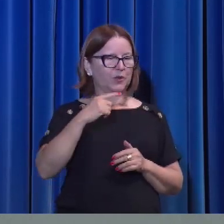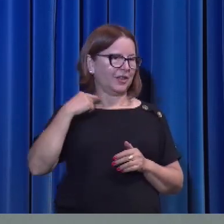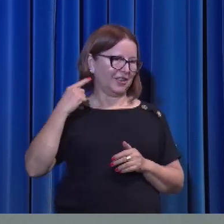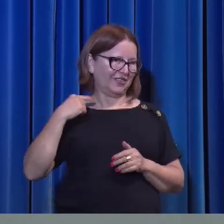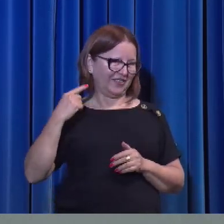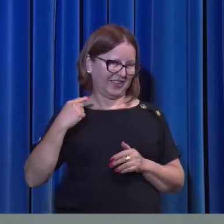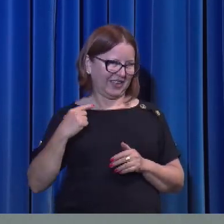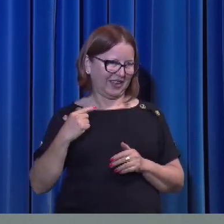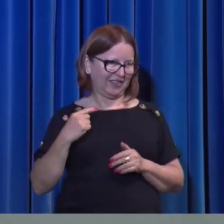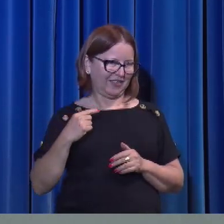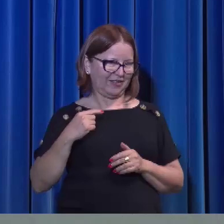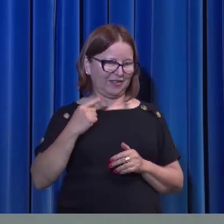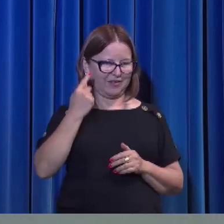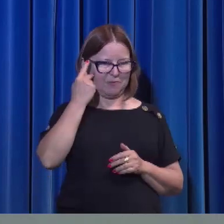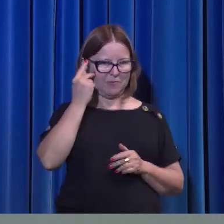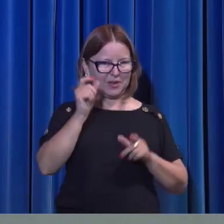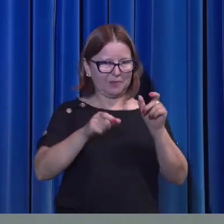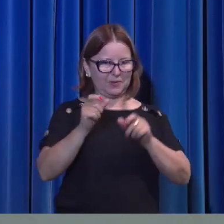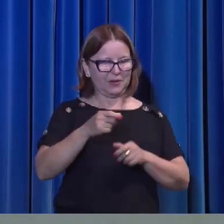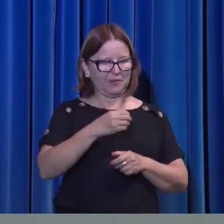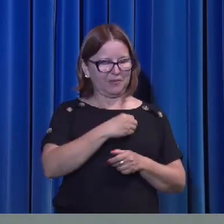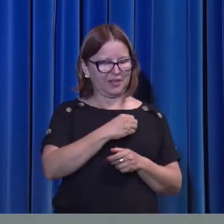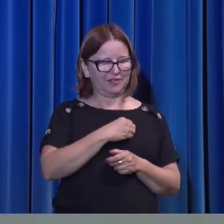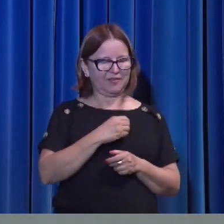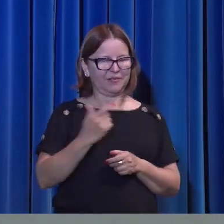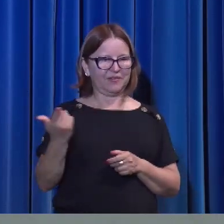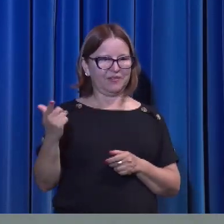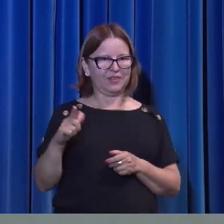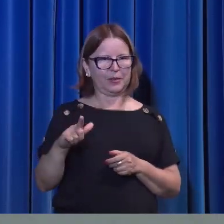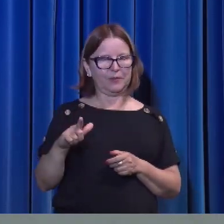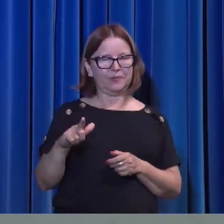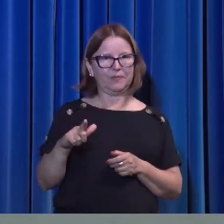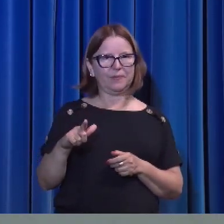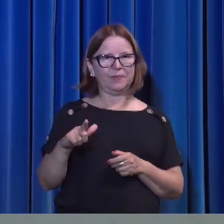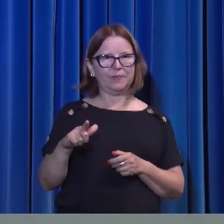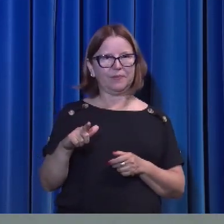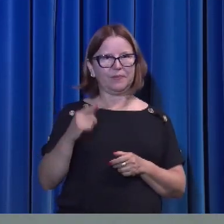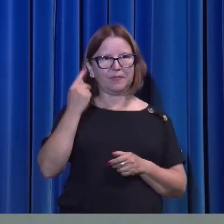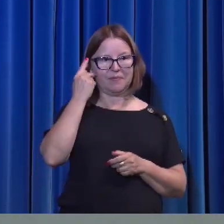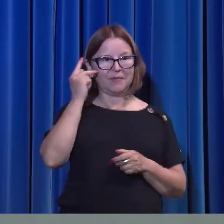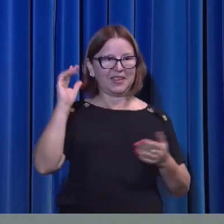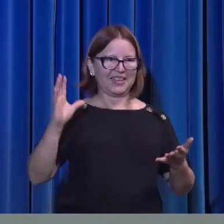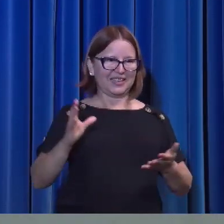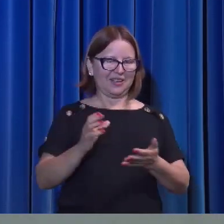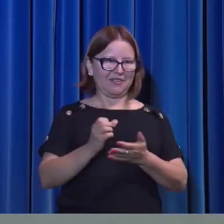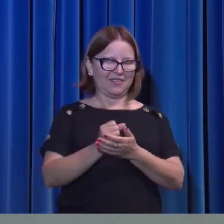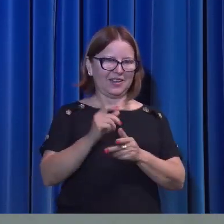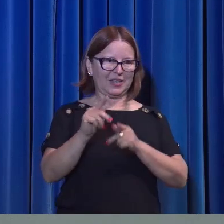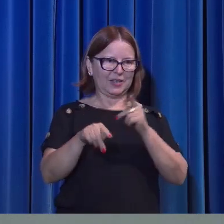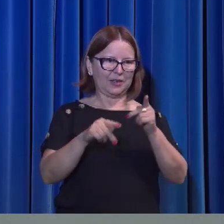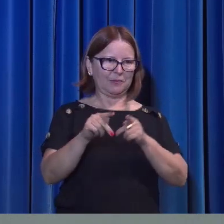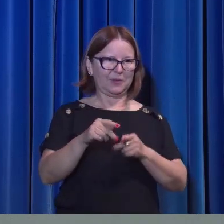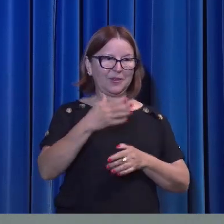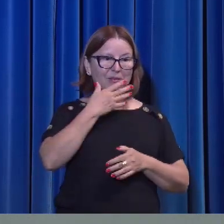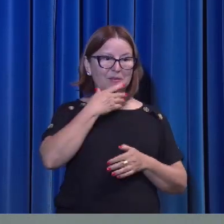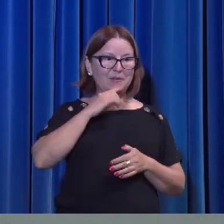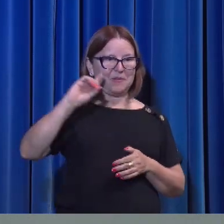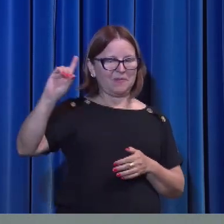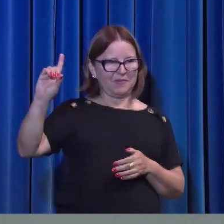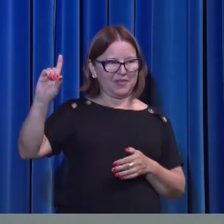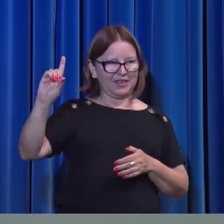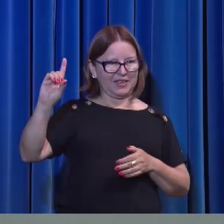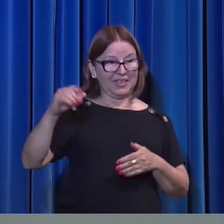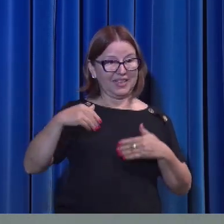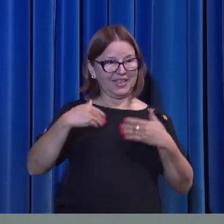pecadores Ele veio para salvar aqueles que o Pai deu. Vamos dar uma